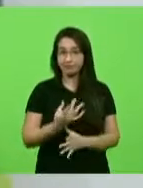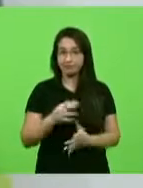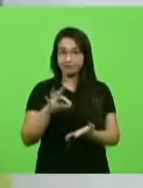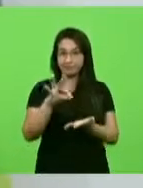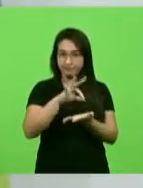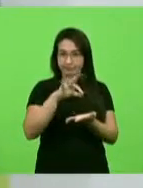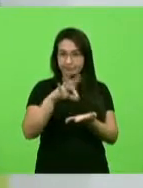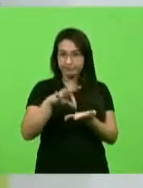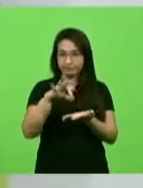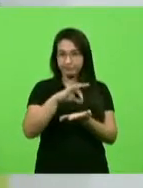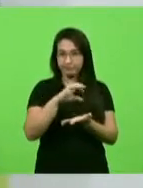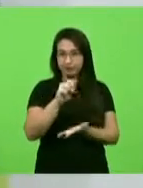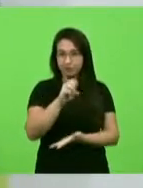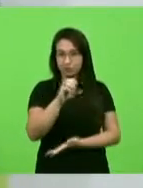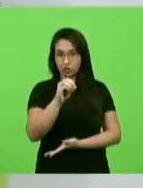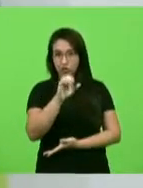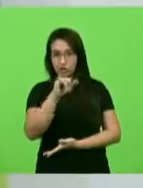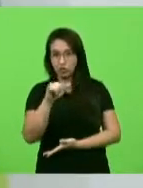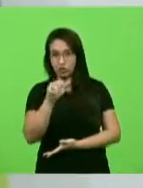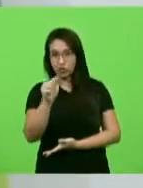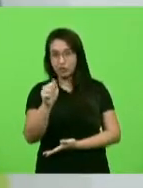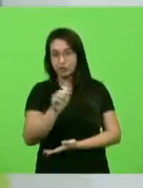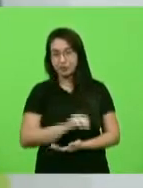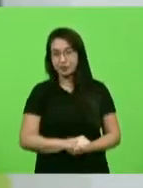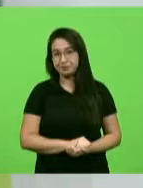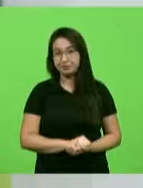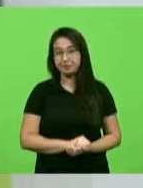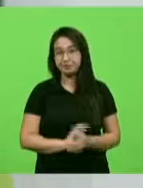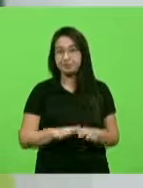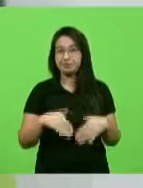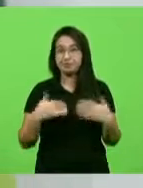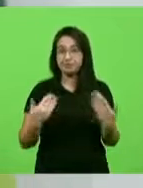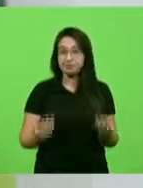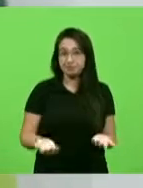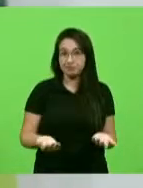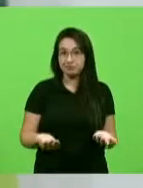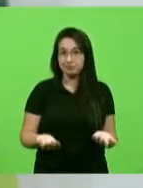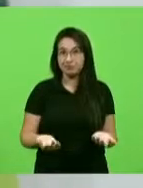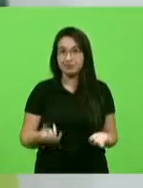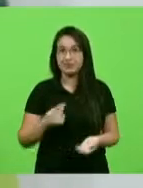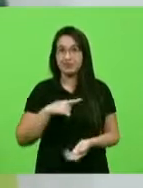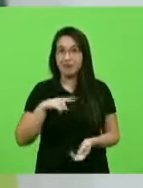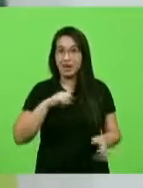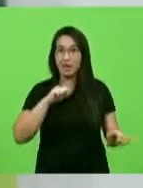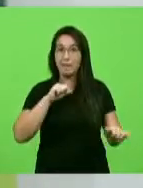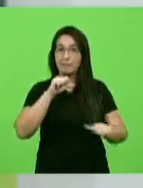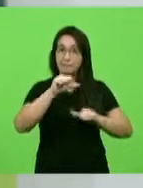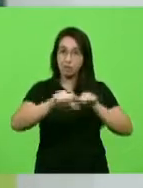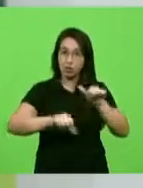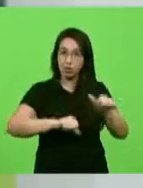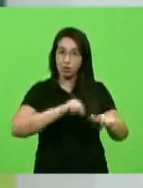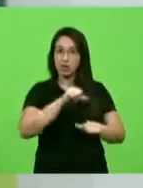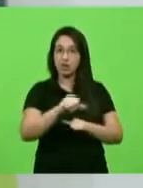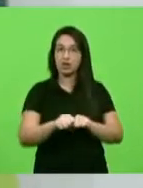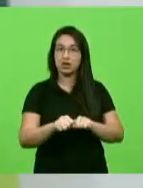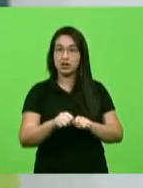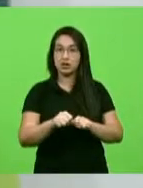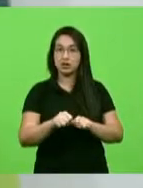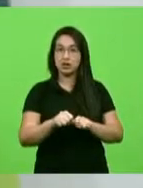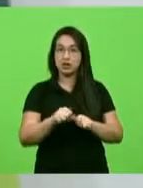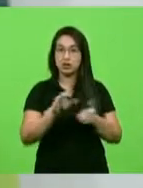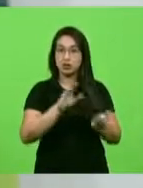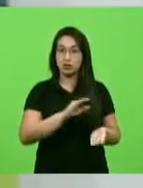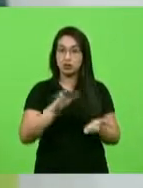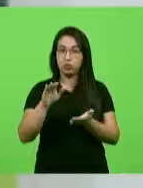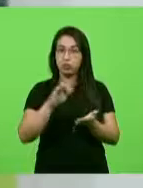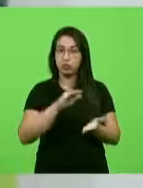Consequentemente, desse consumo, nós tivemos uma mudança naquilo que exporta o porto de São Francisco